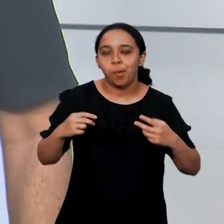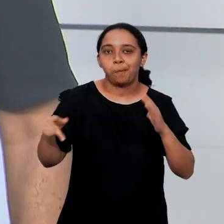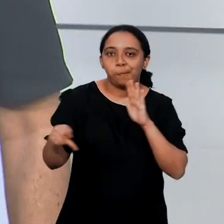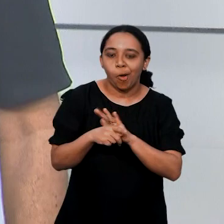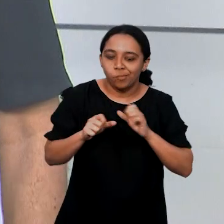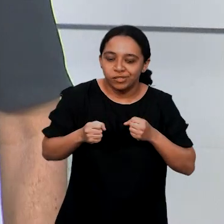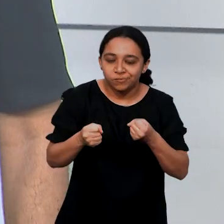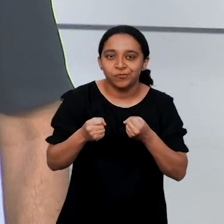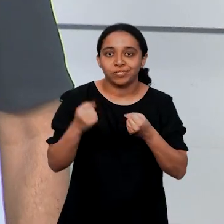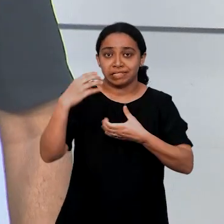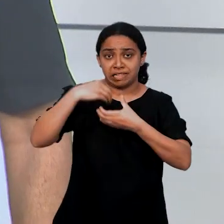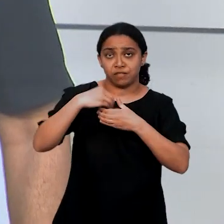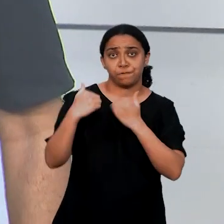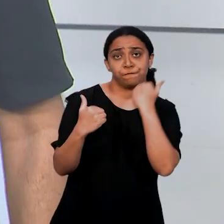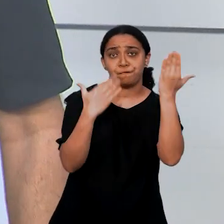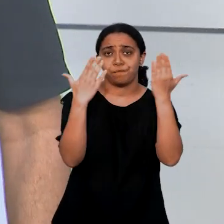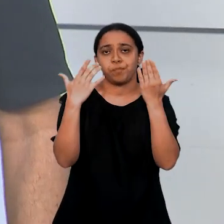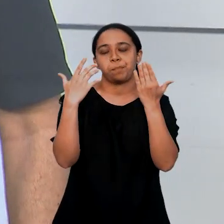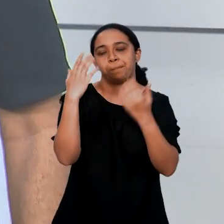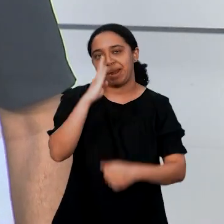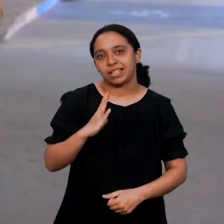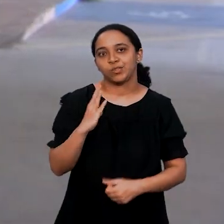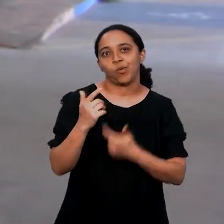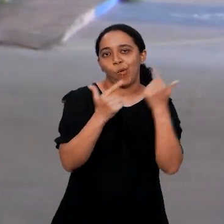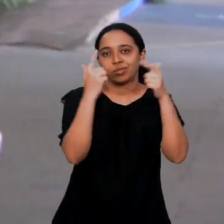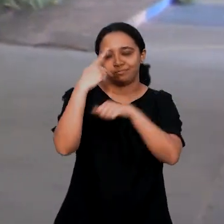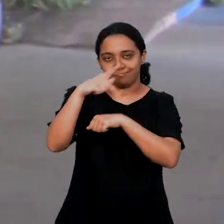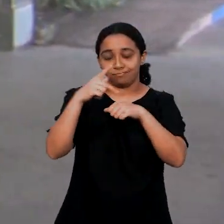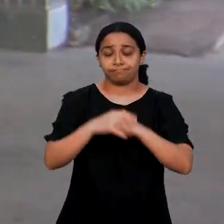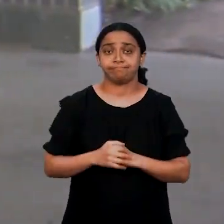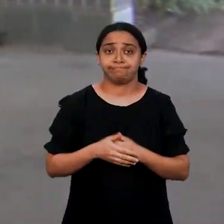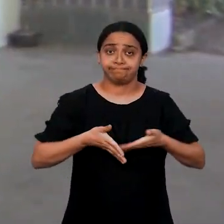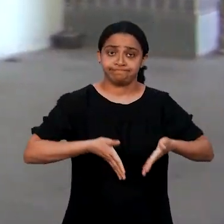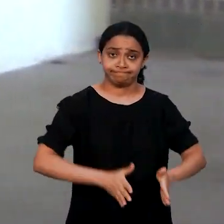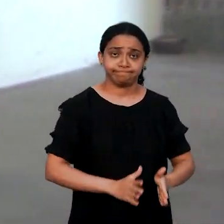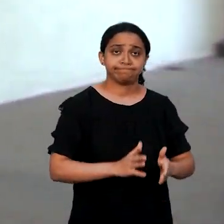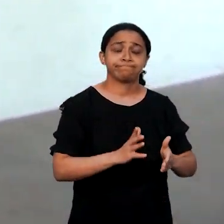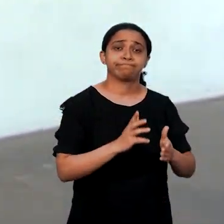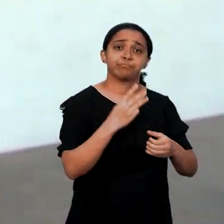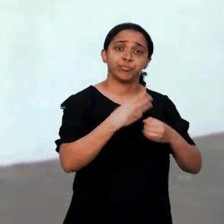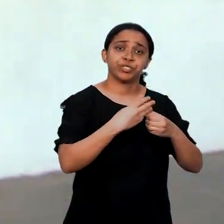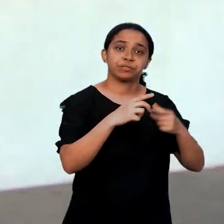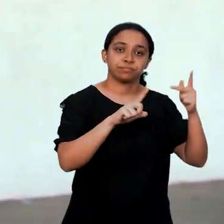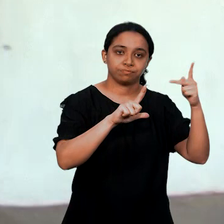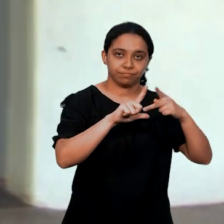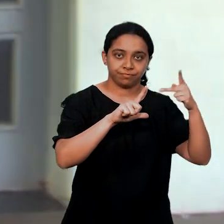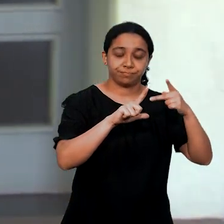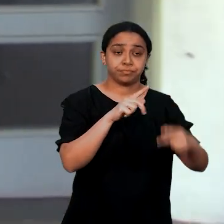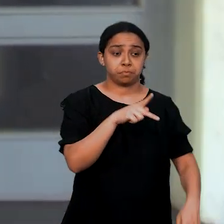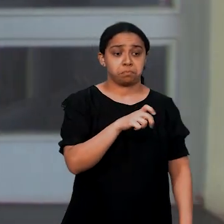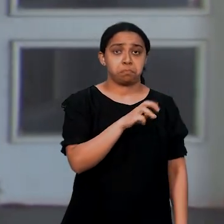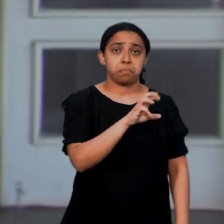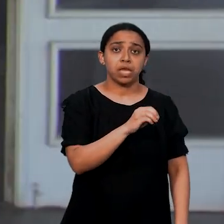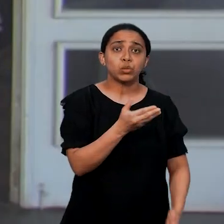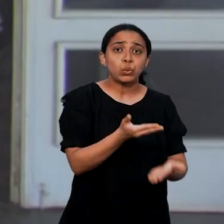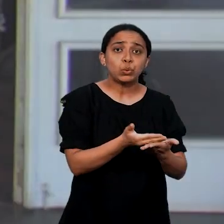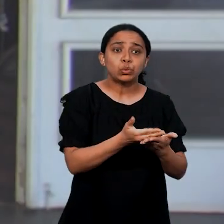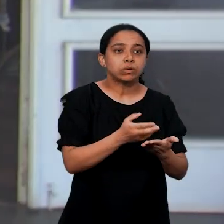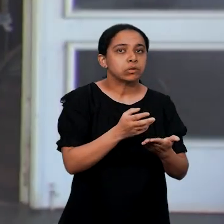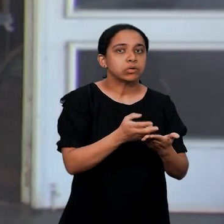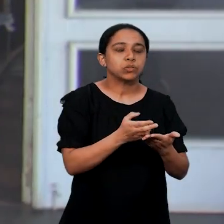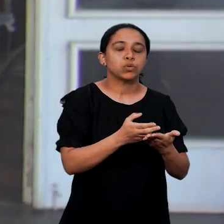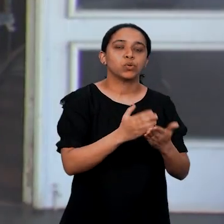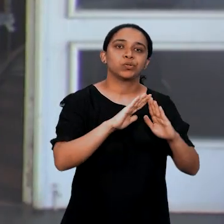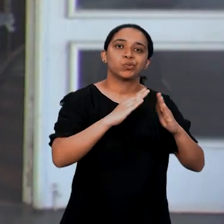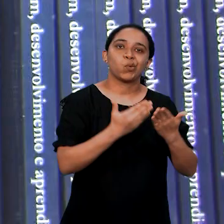do seu empenho dentro e fora do país. Nascido no município maranhense de Passo do Lumiar, Pedro estudou